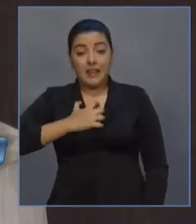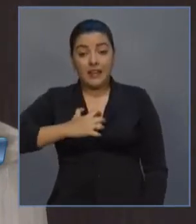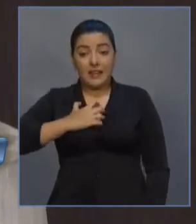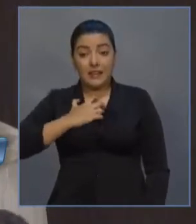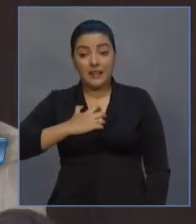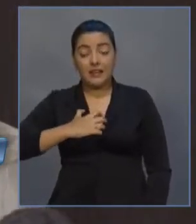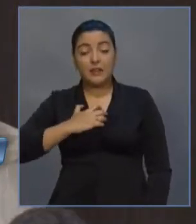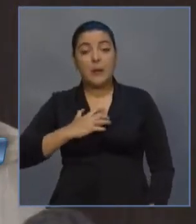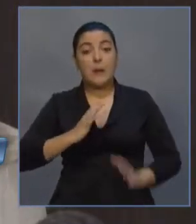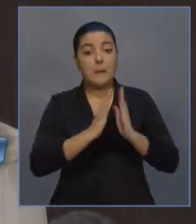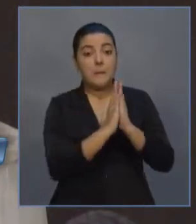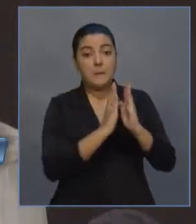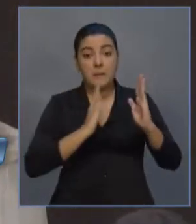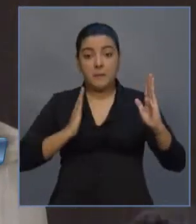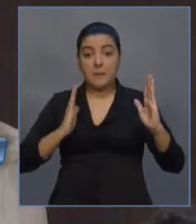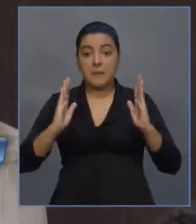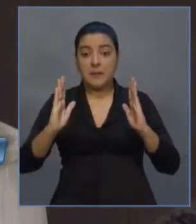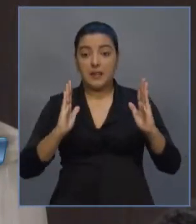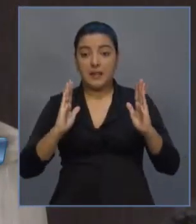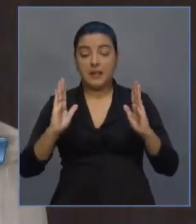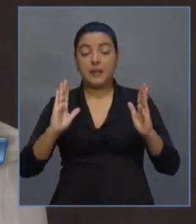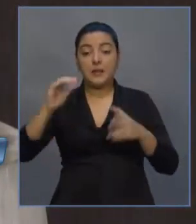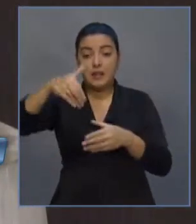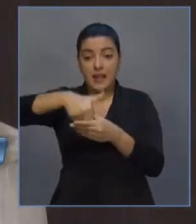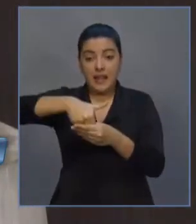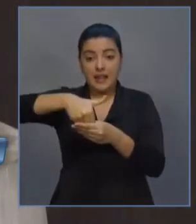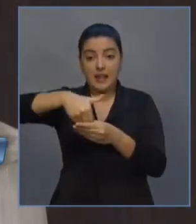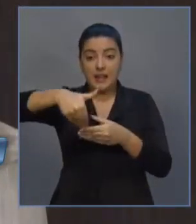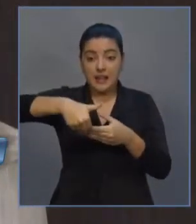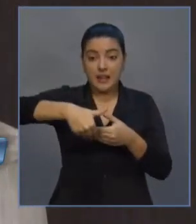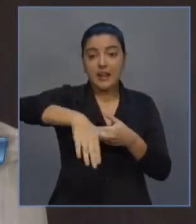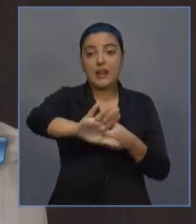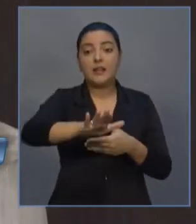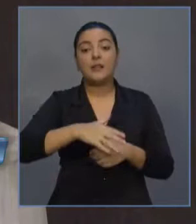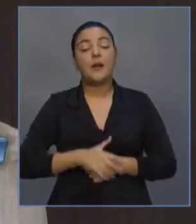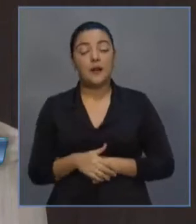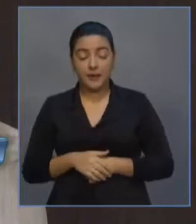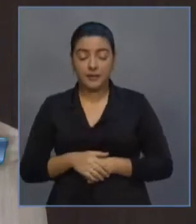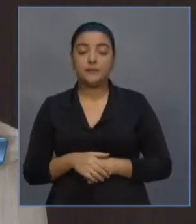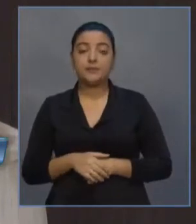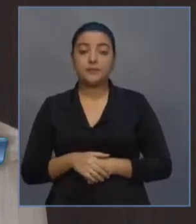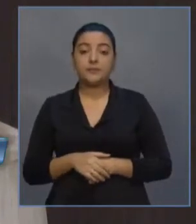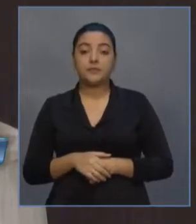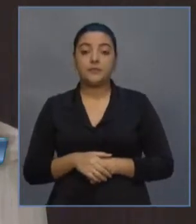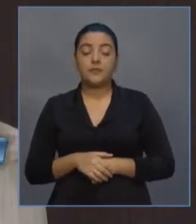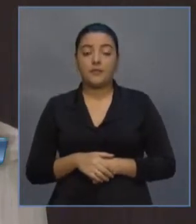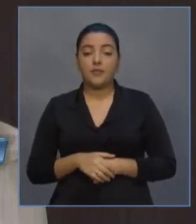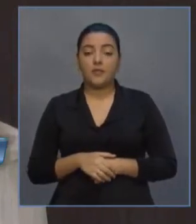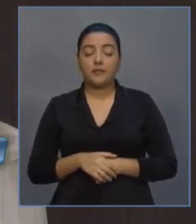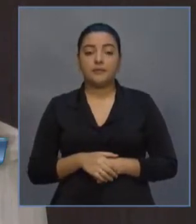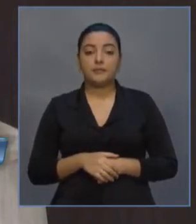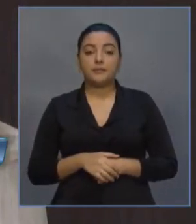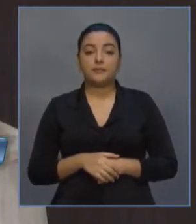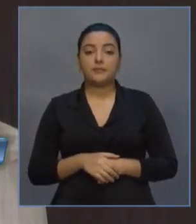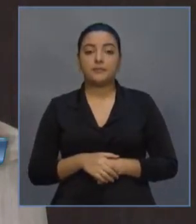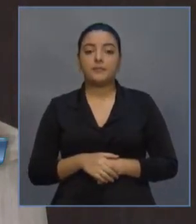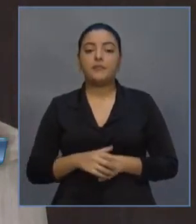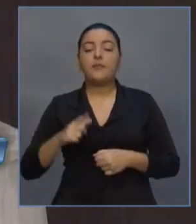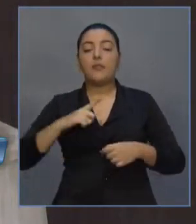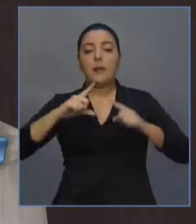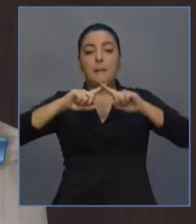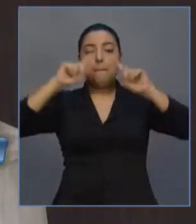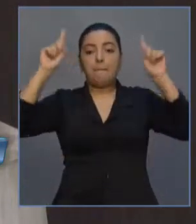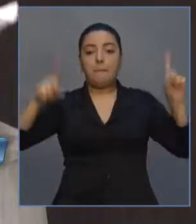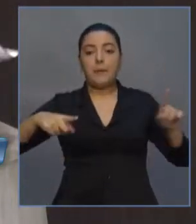durante o período eleitoral, numa flagrante ilegalidade, chega o projeto